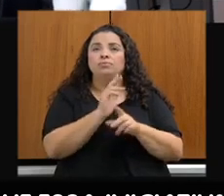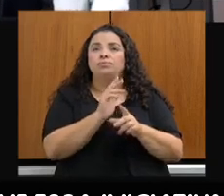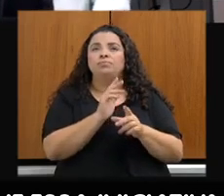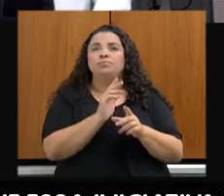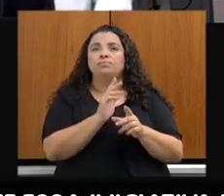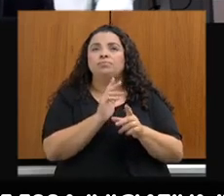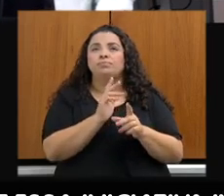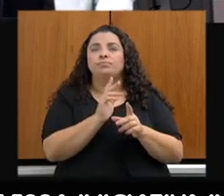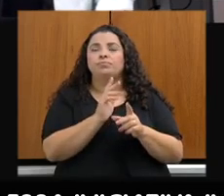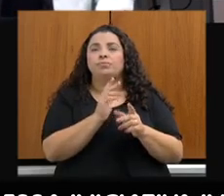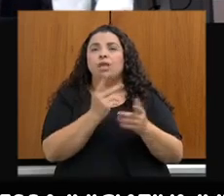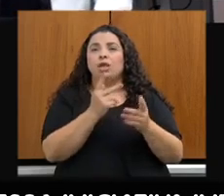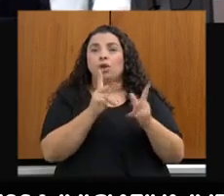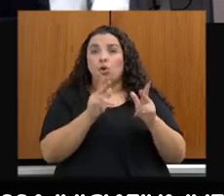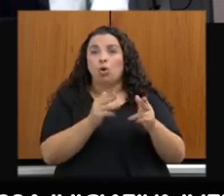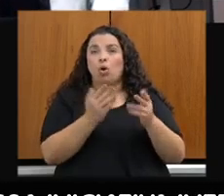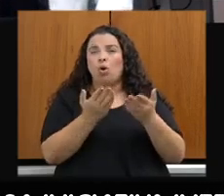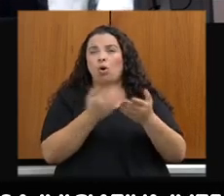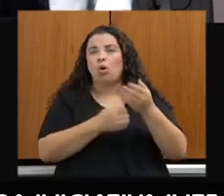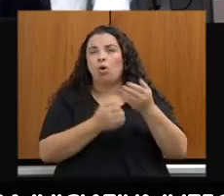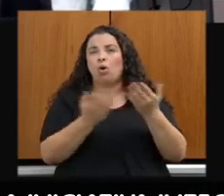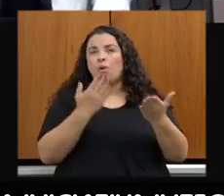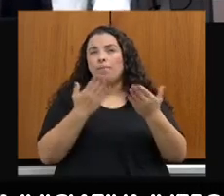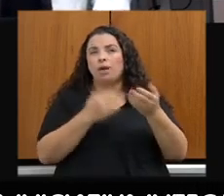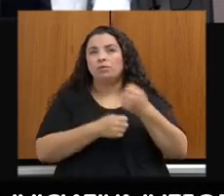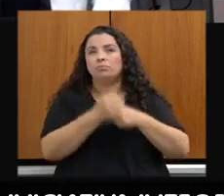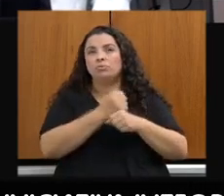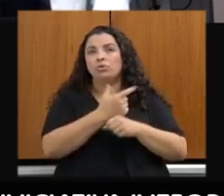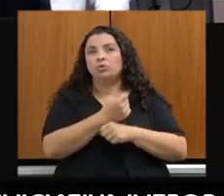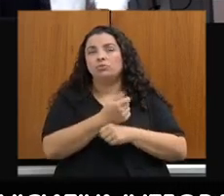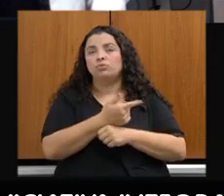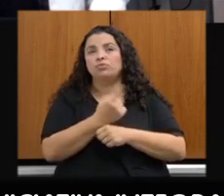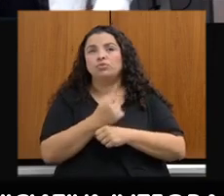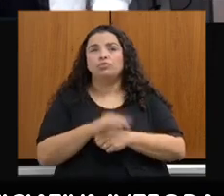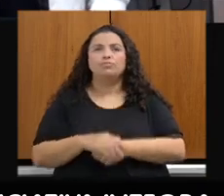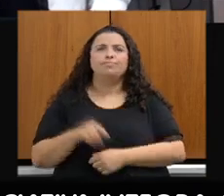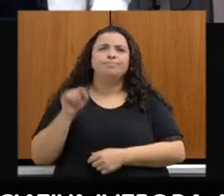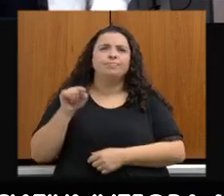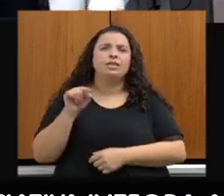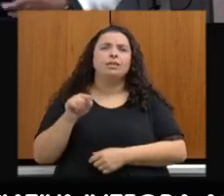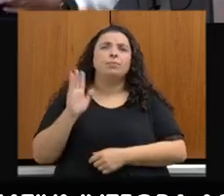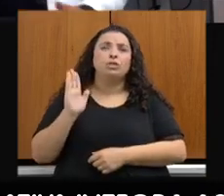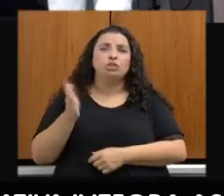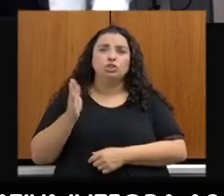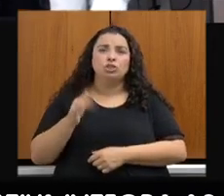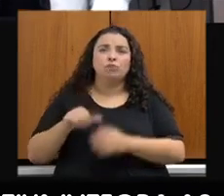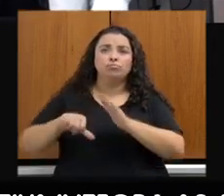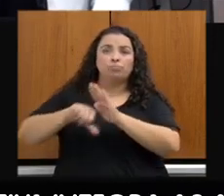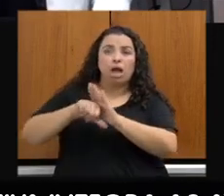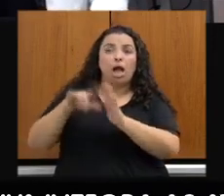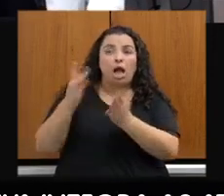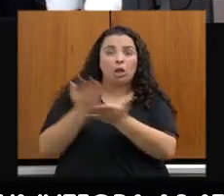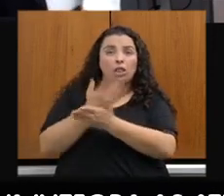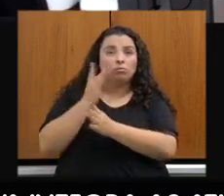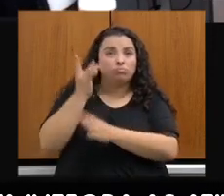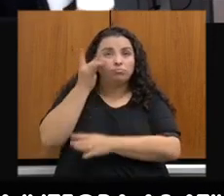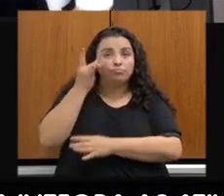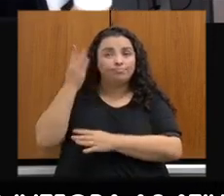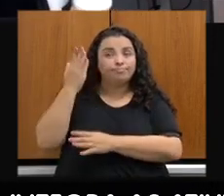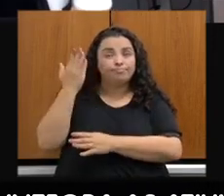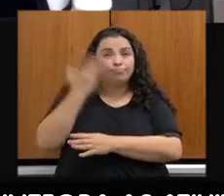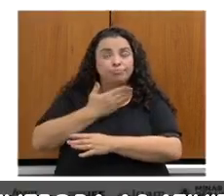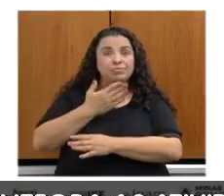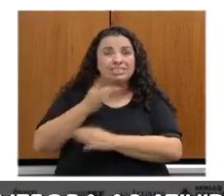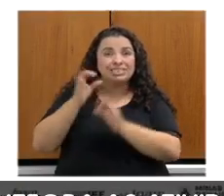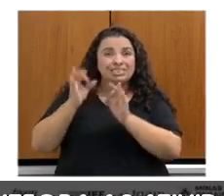Bem, aqui também os dados de autos de infração lavrado. Quando nós olhamos esse dado, nós ficamos um pouco